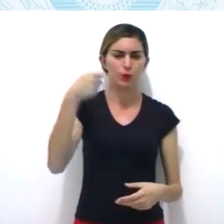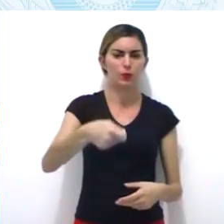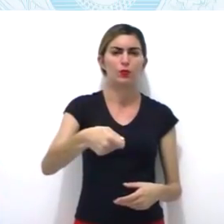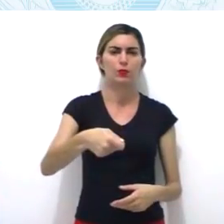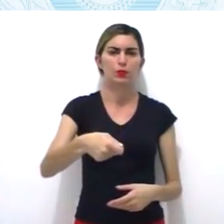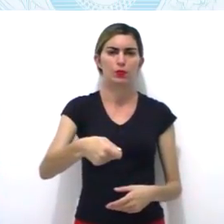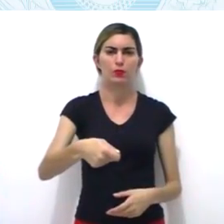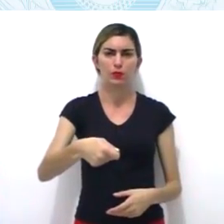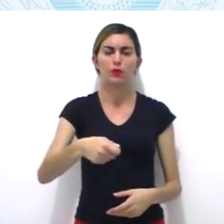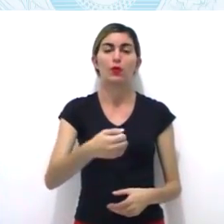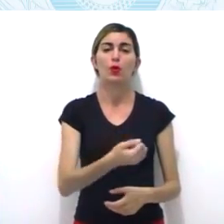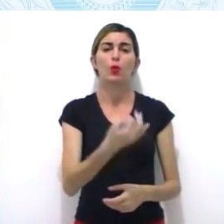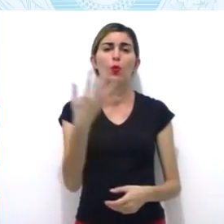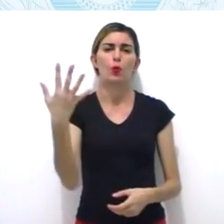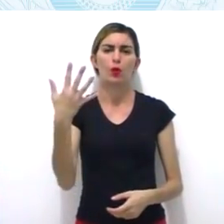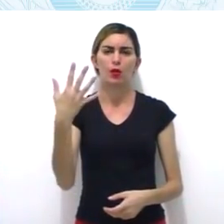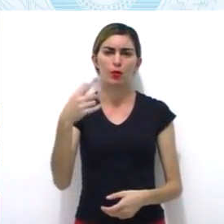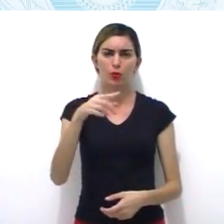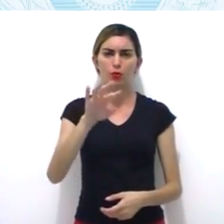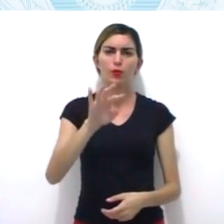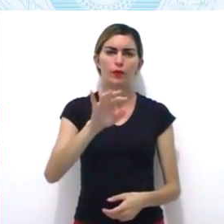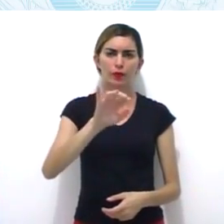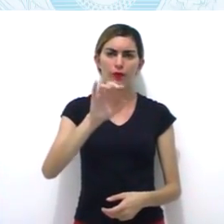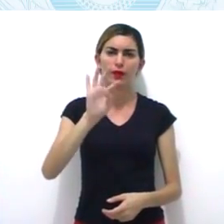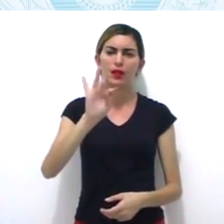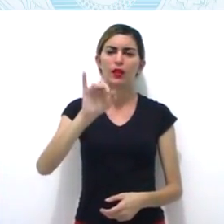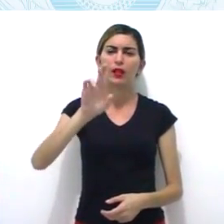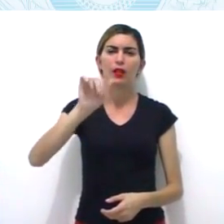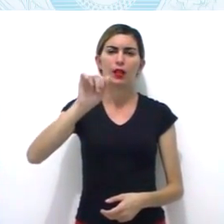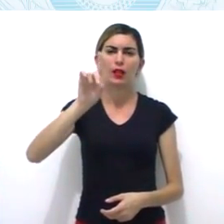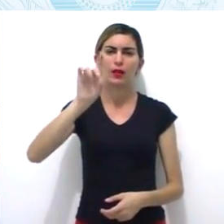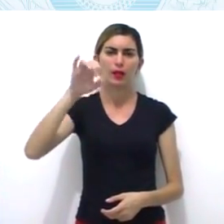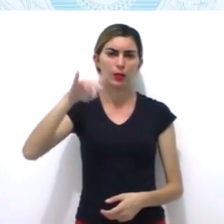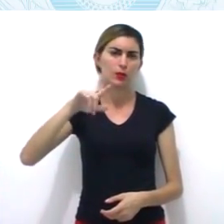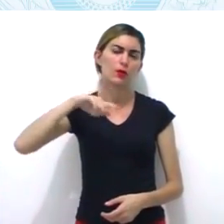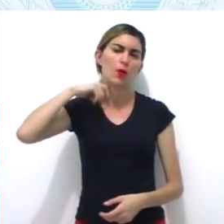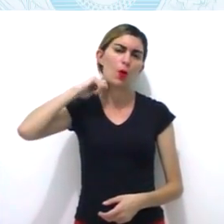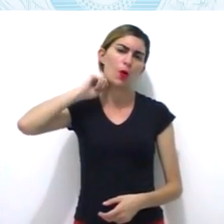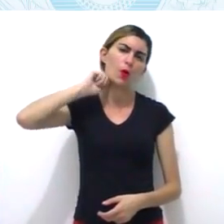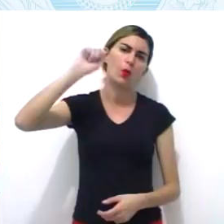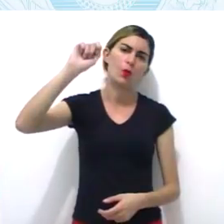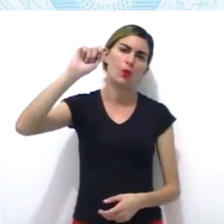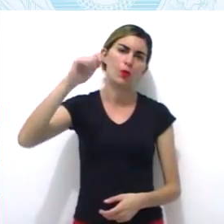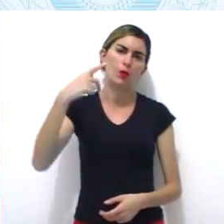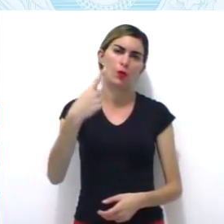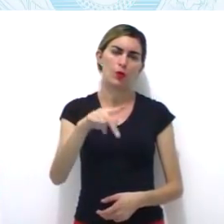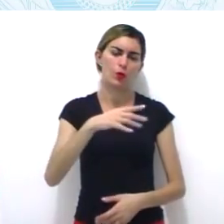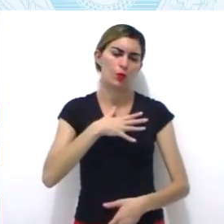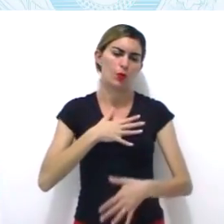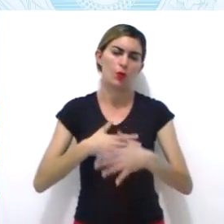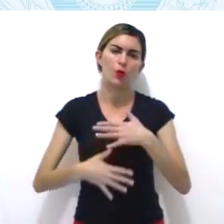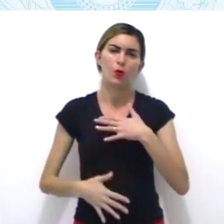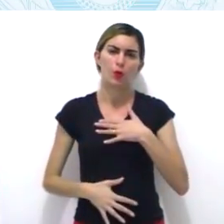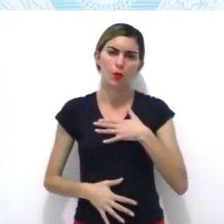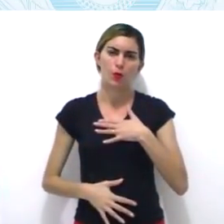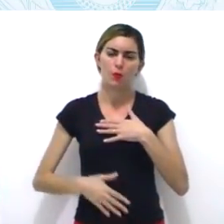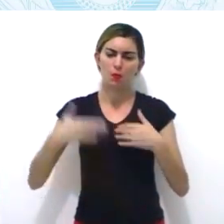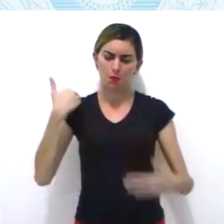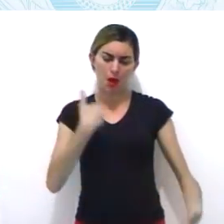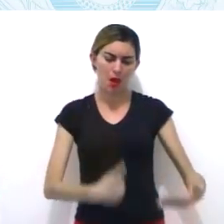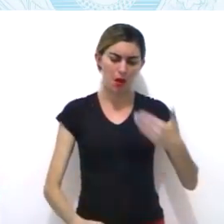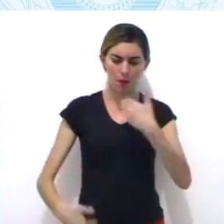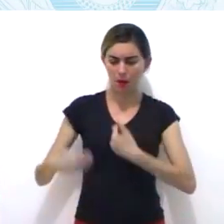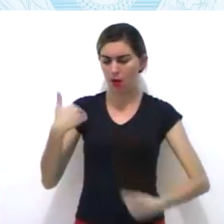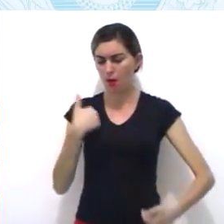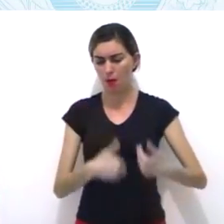esquartejado com os outros foram exilados na África. É isso. Então, só